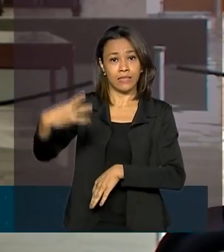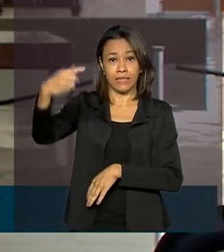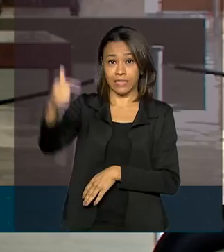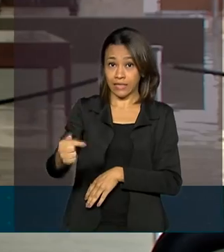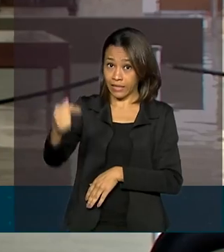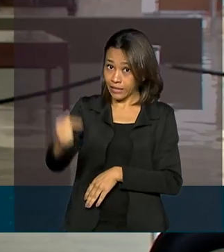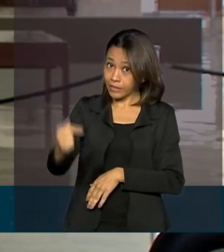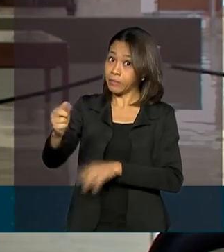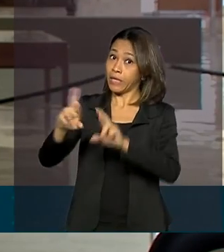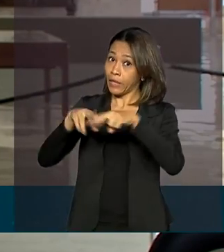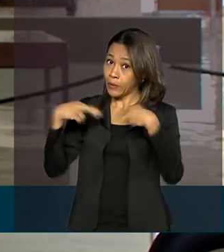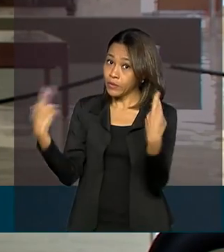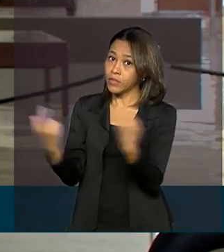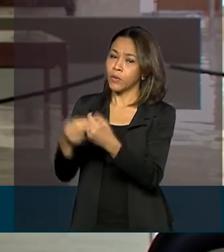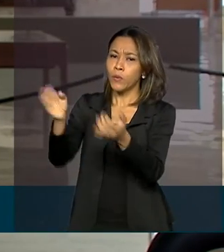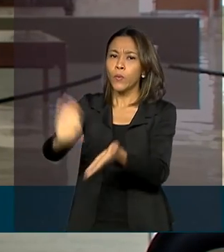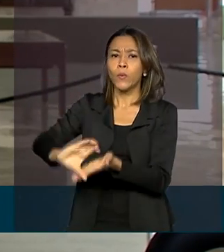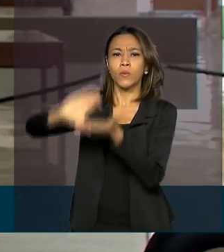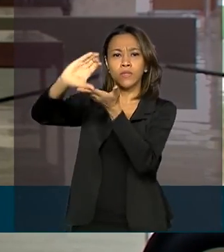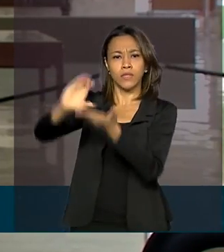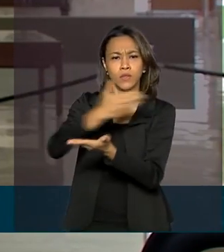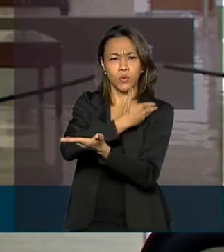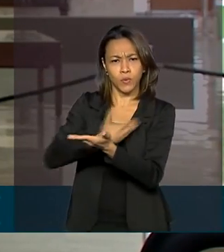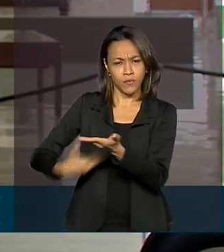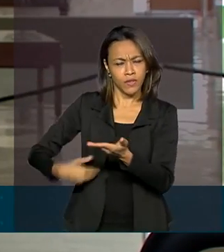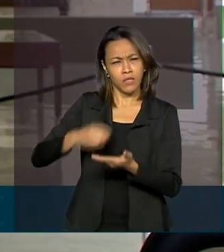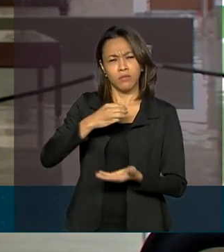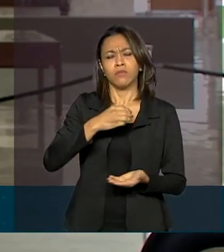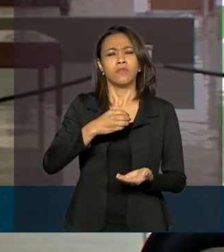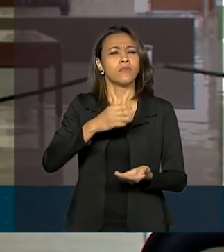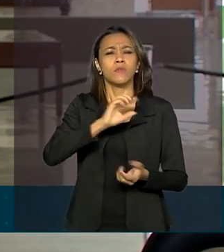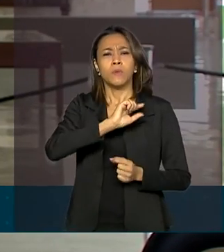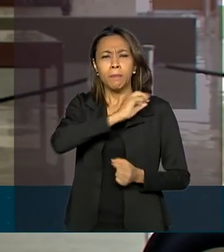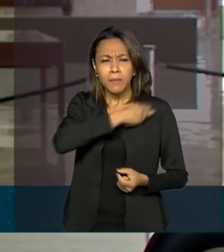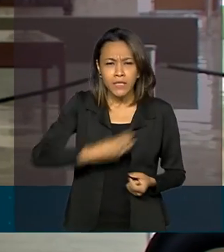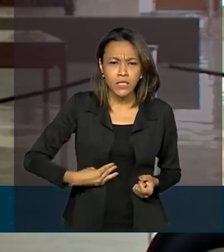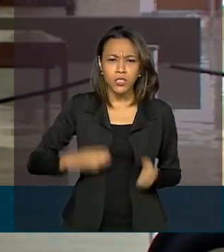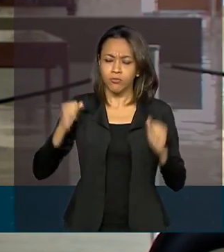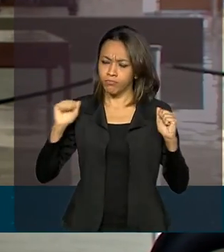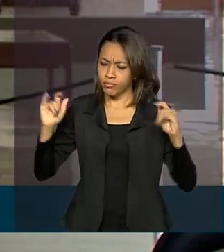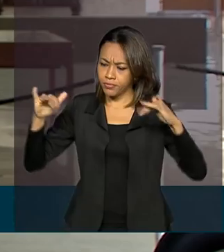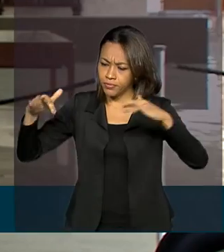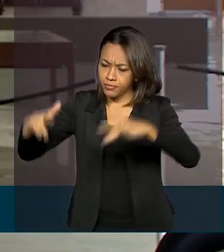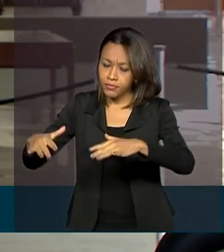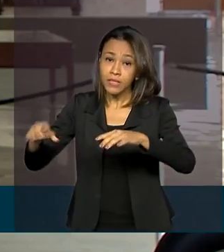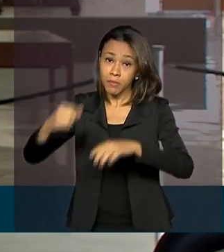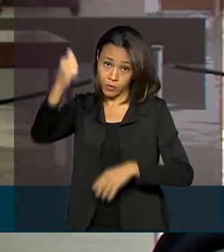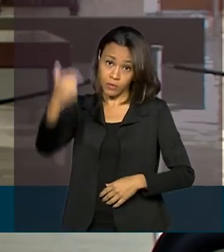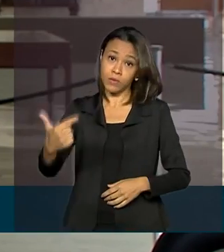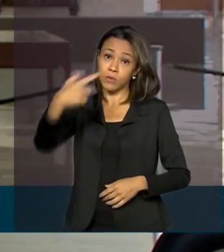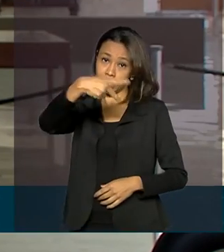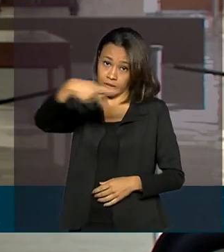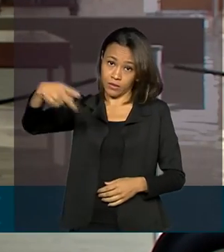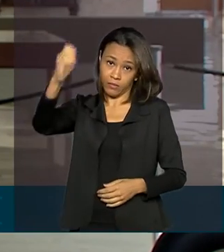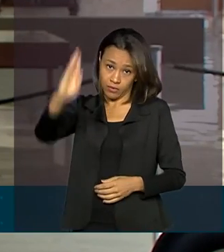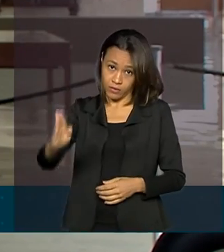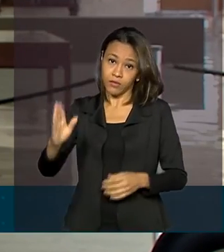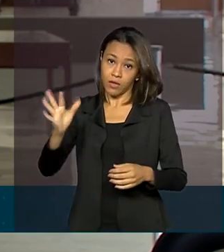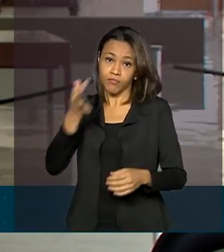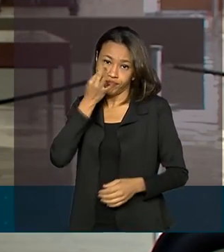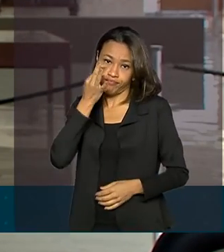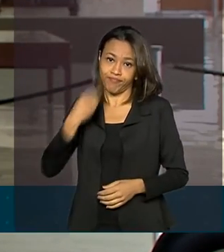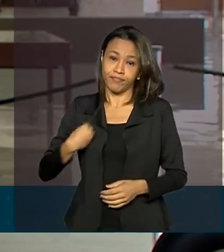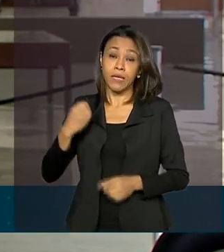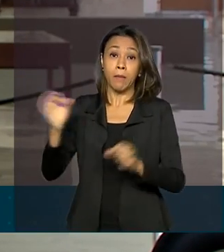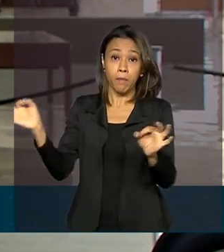Conselho de Governo, que reúne todos os ministros de Estado e o vice-presidente Hamilton Mourão. Na parte da tarde, o presidente vai